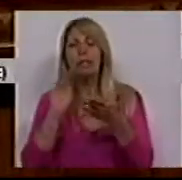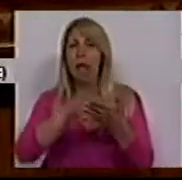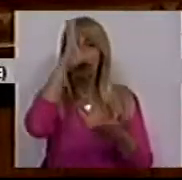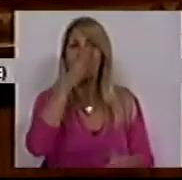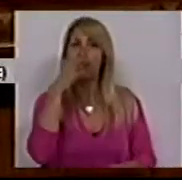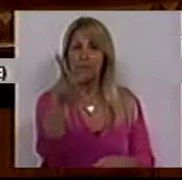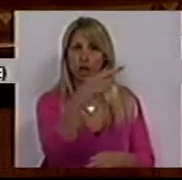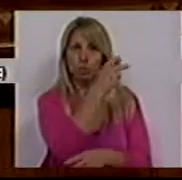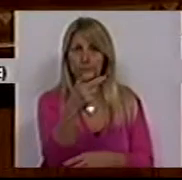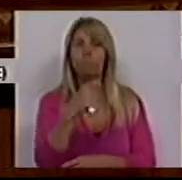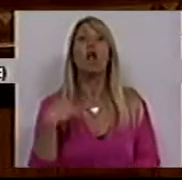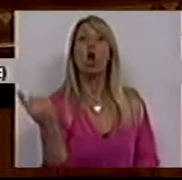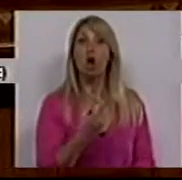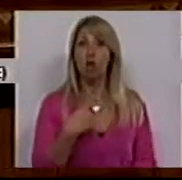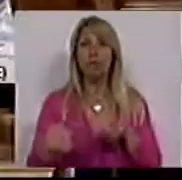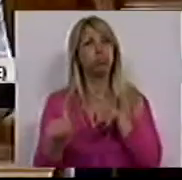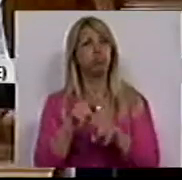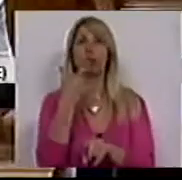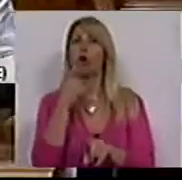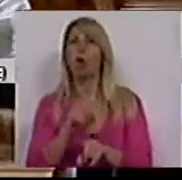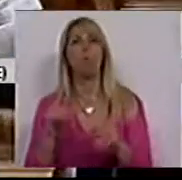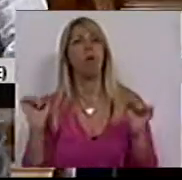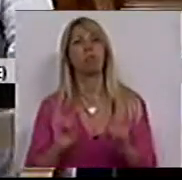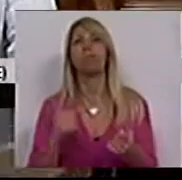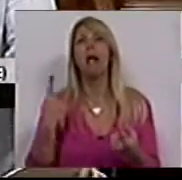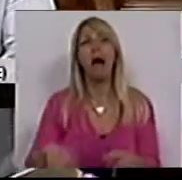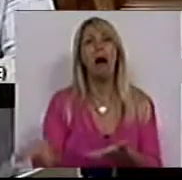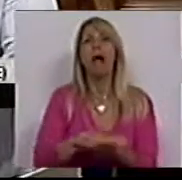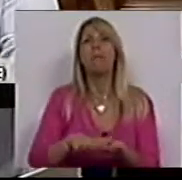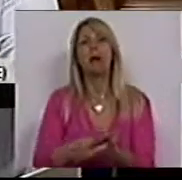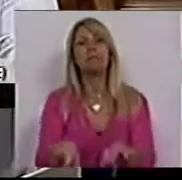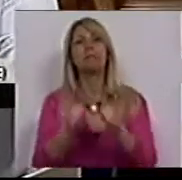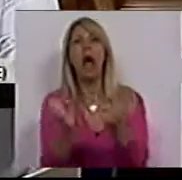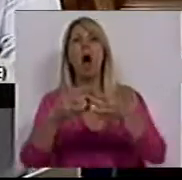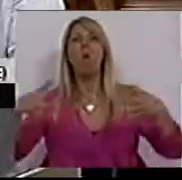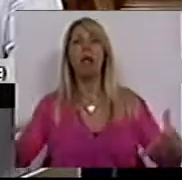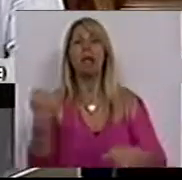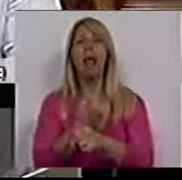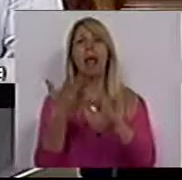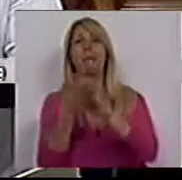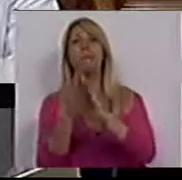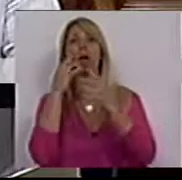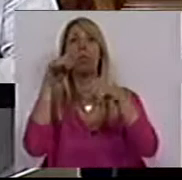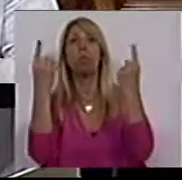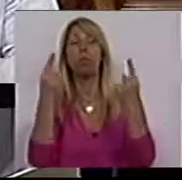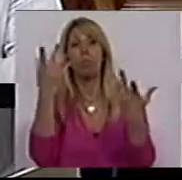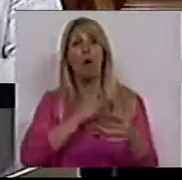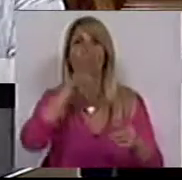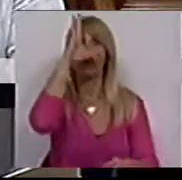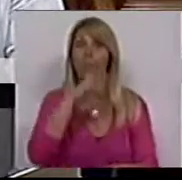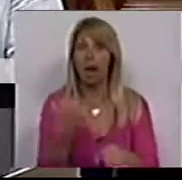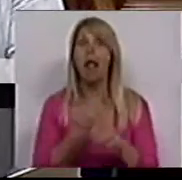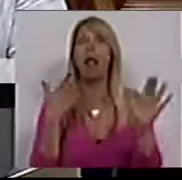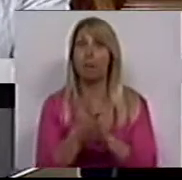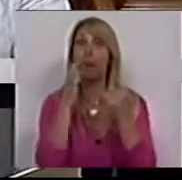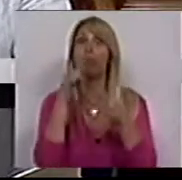política não pode ser assente no aumento do emprego público. Oh, Sr. Ministro, mas o emprego público aumenta. O que